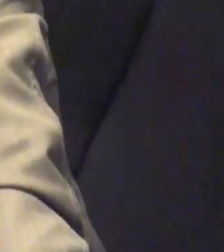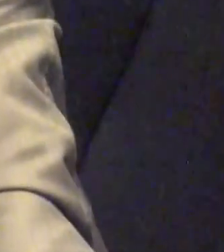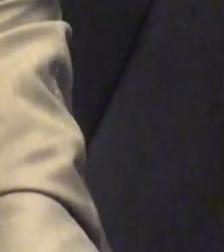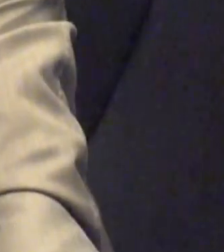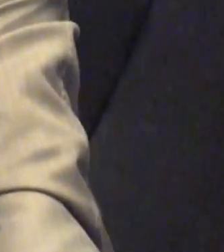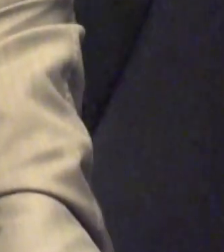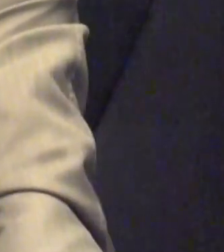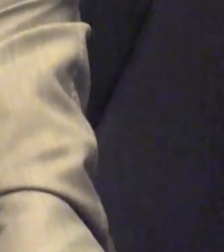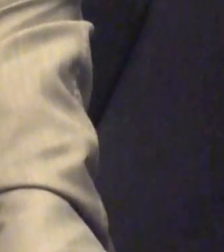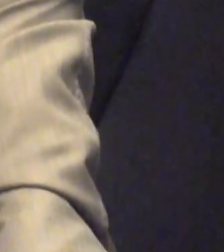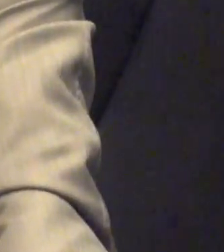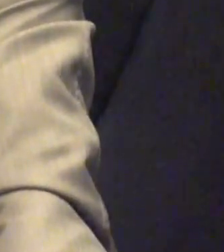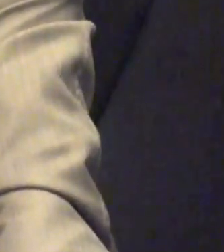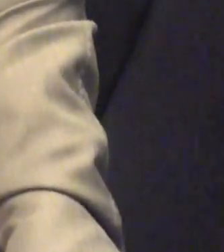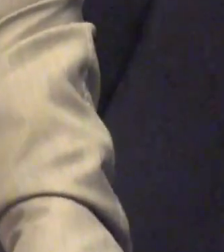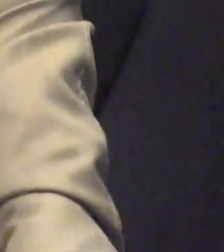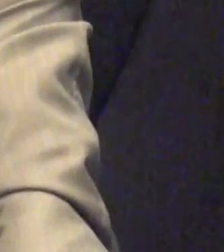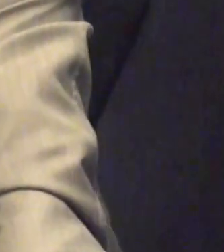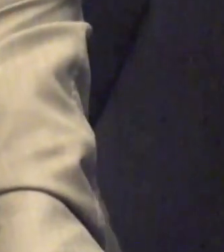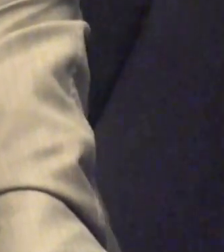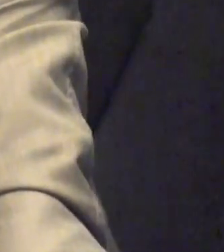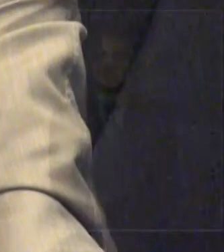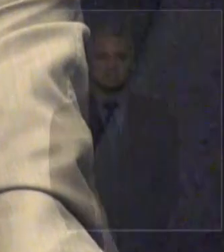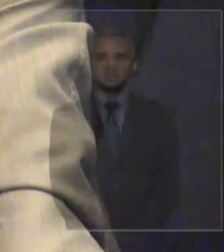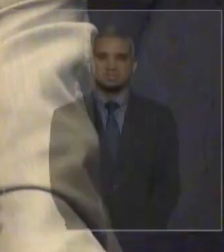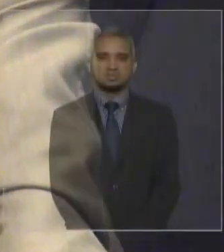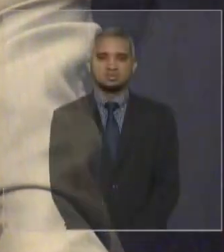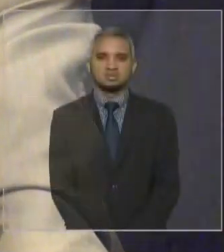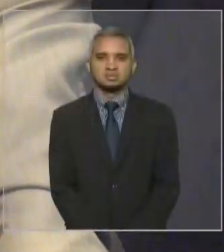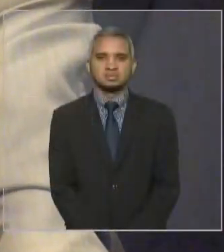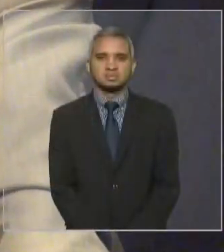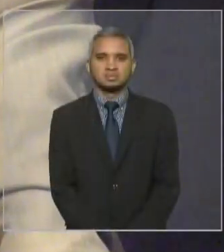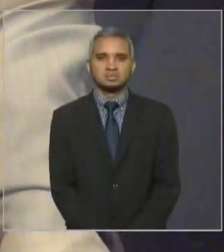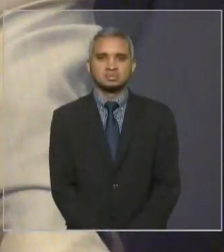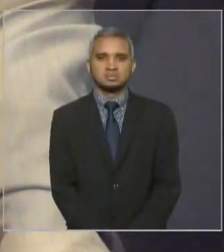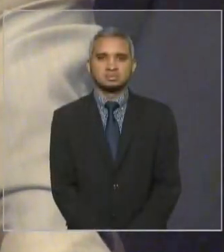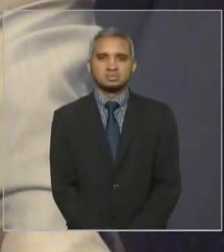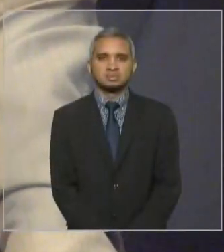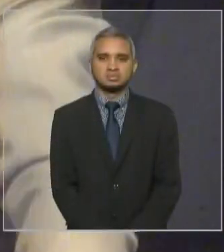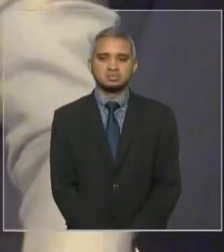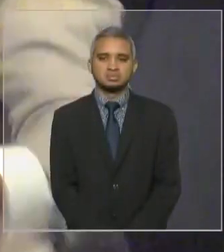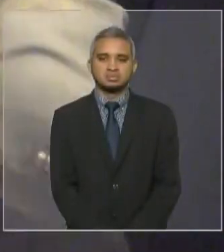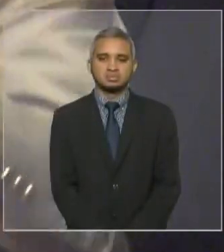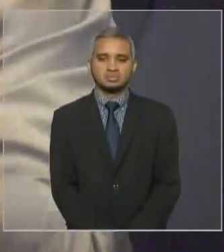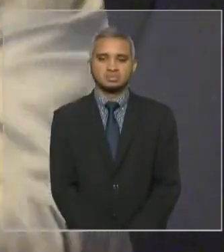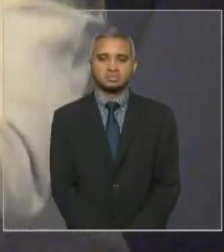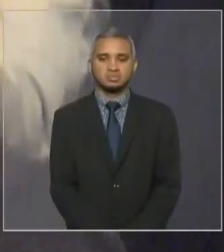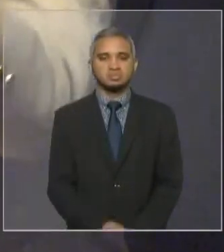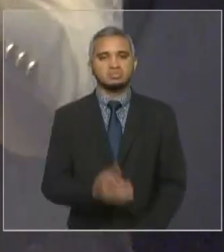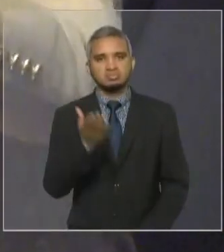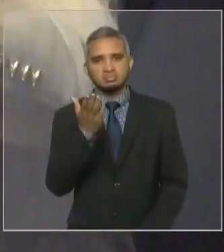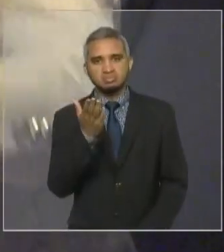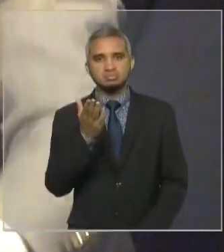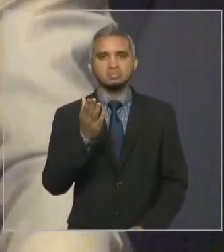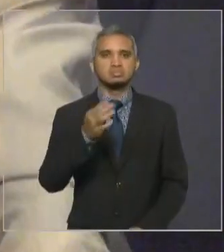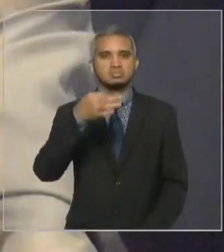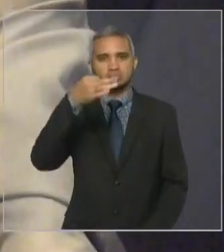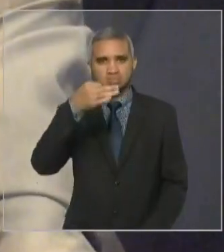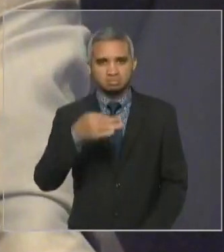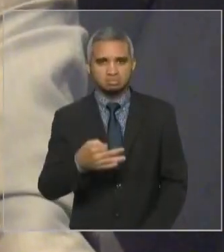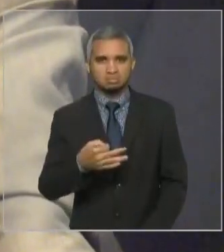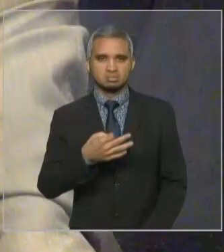presidente. Eu sou testemunho, nunca me esqueci da maneira correta como você